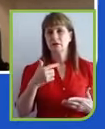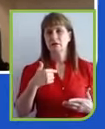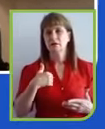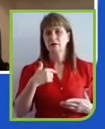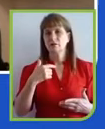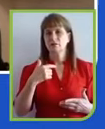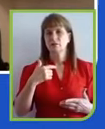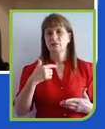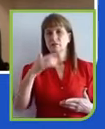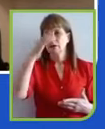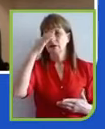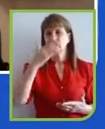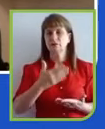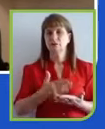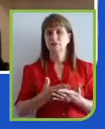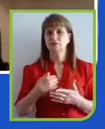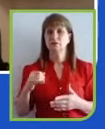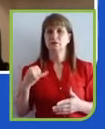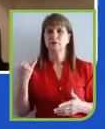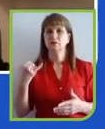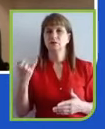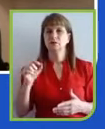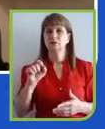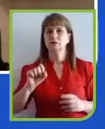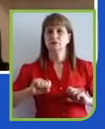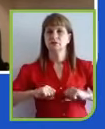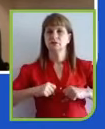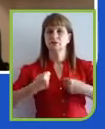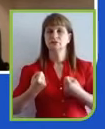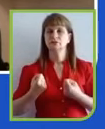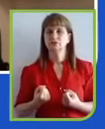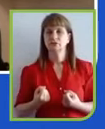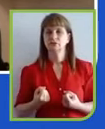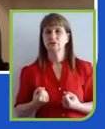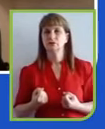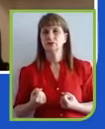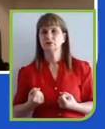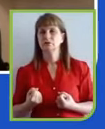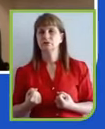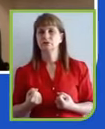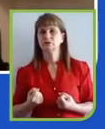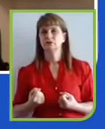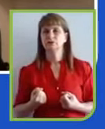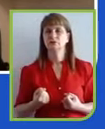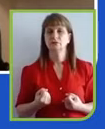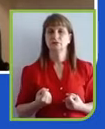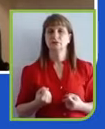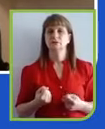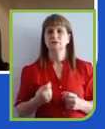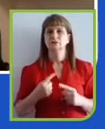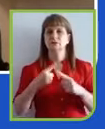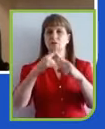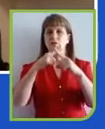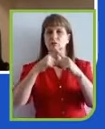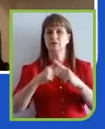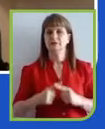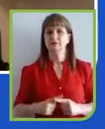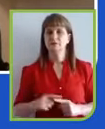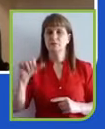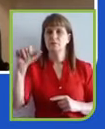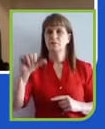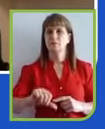que o esforço de menos competição e mais cooperação ele é fundamental